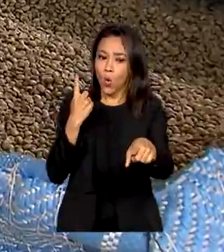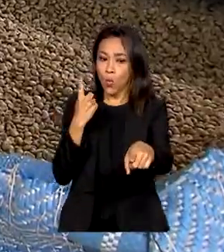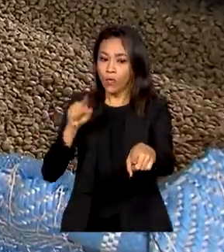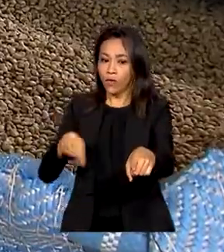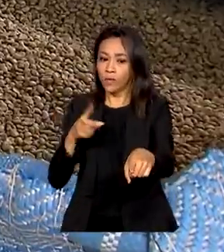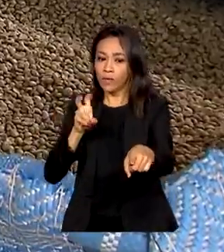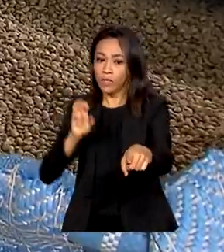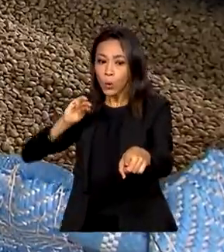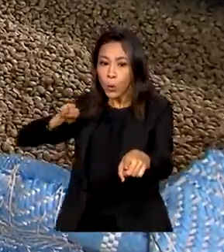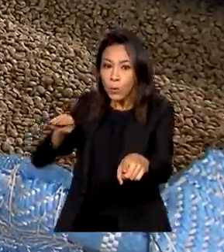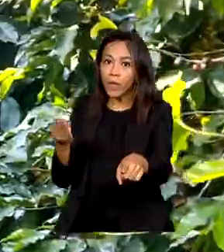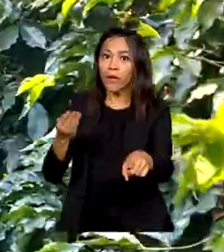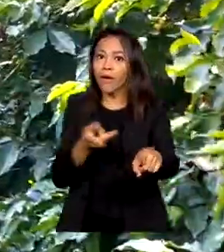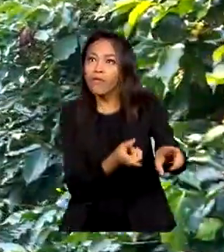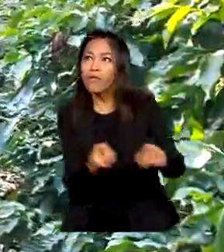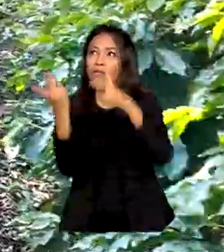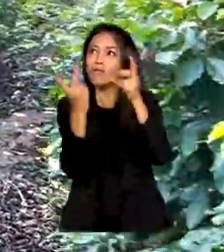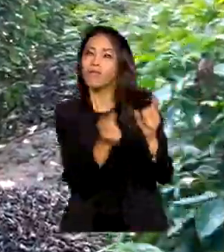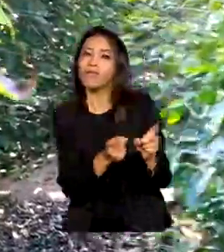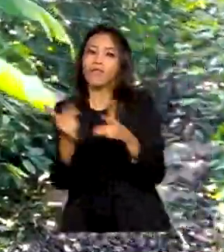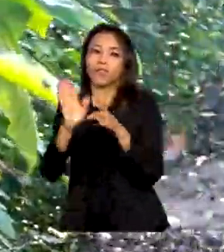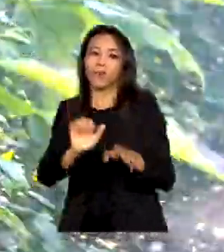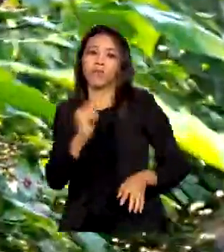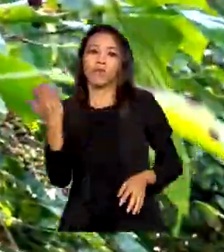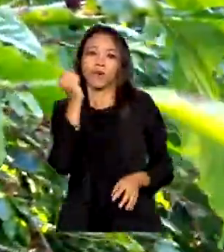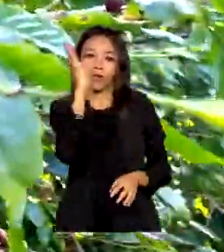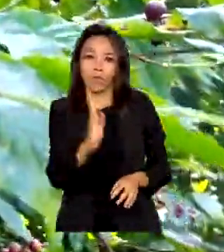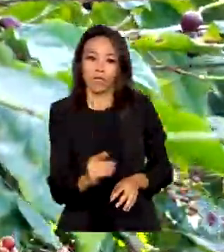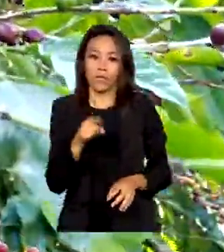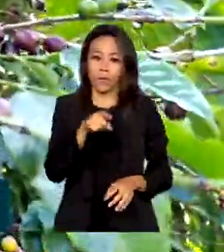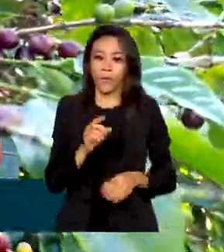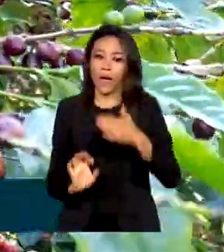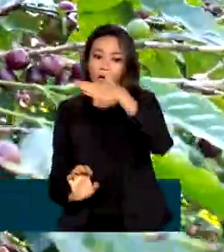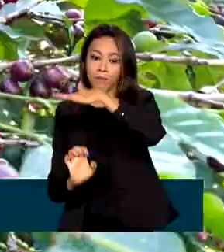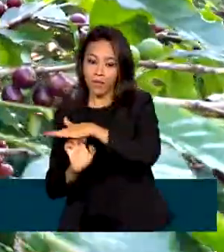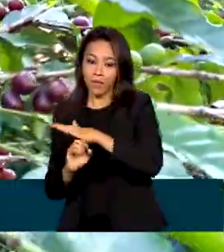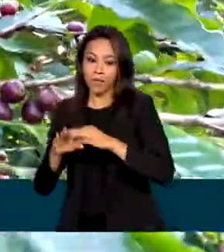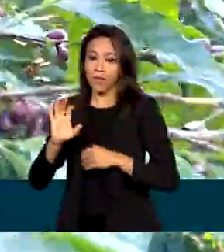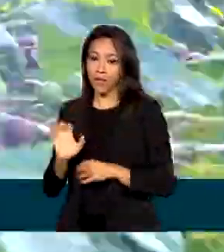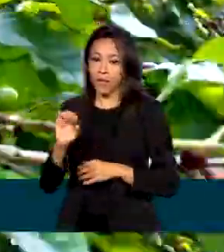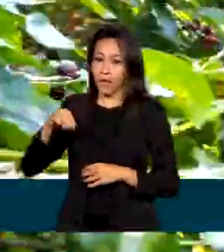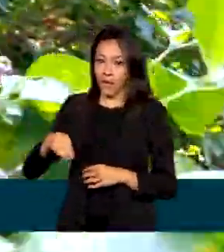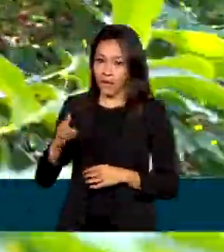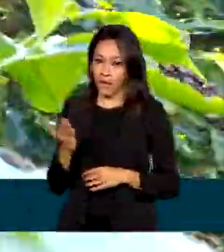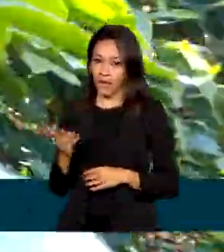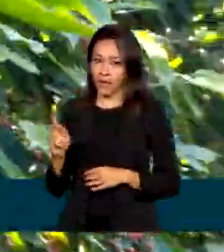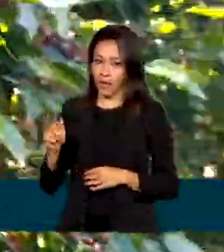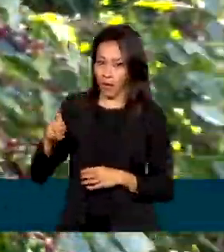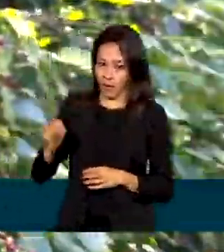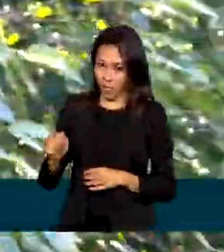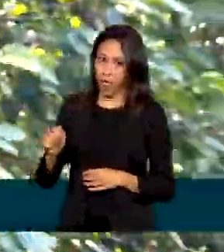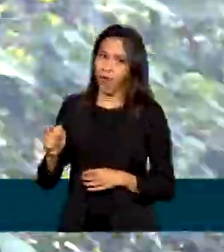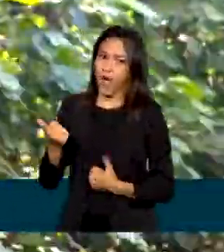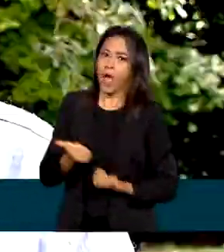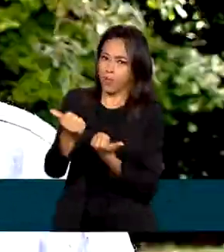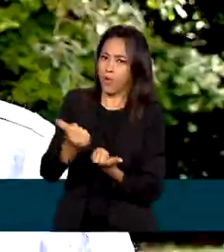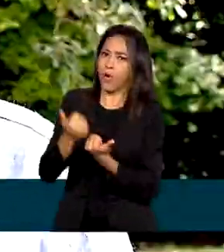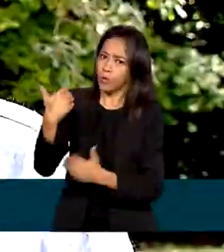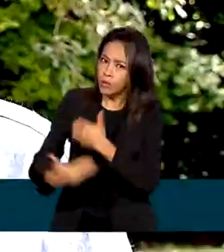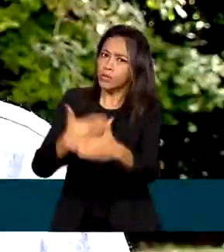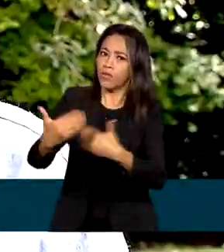e meio é exportado. Há 25 anos, a Embrapa contribui para o desenvolvimento de toda essa produção.